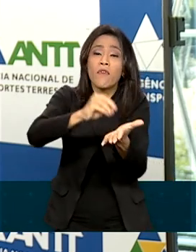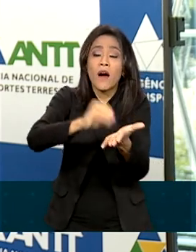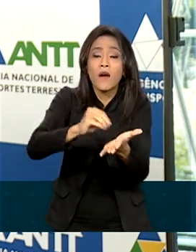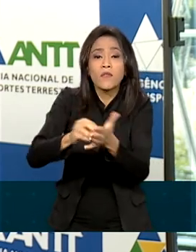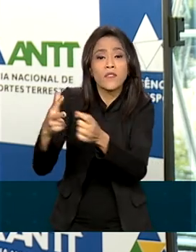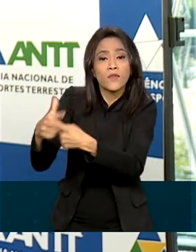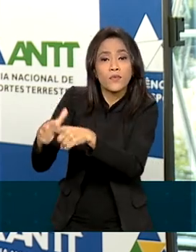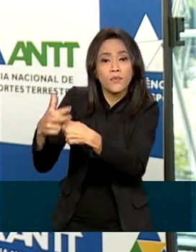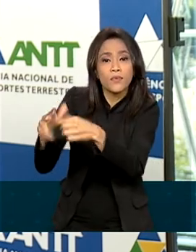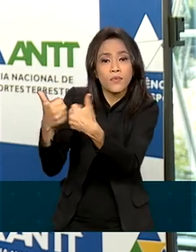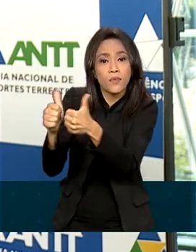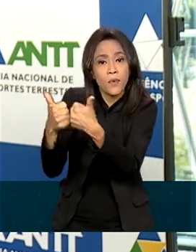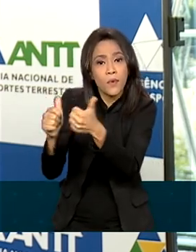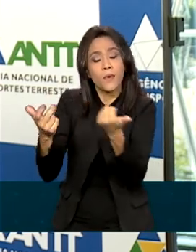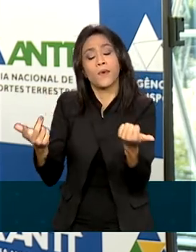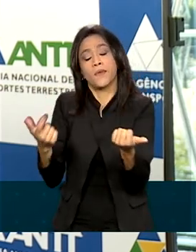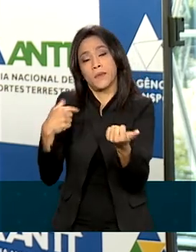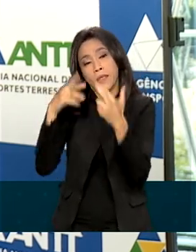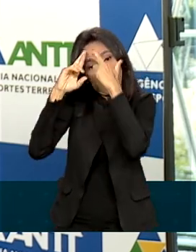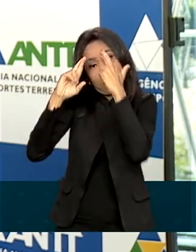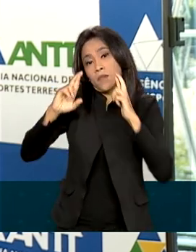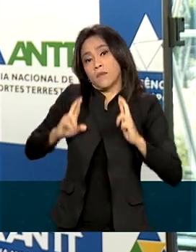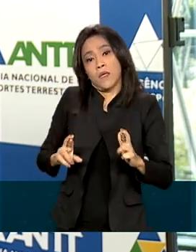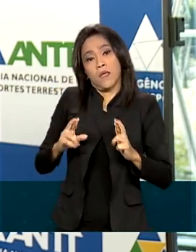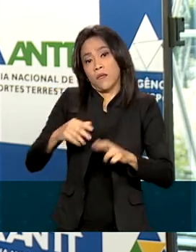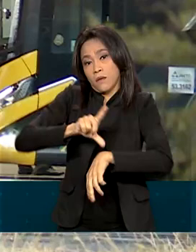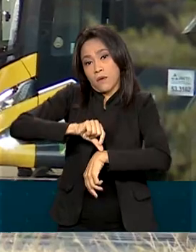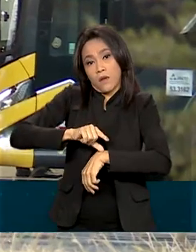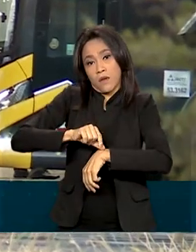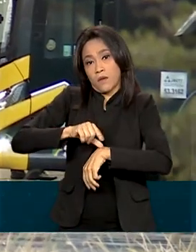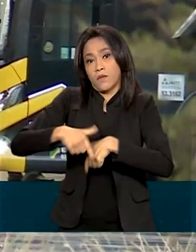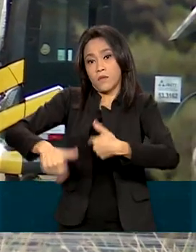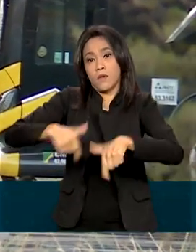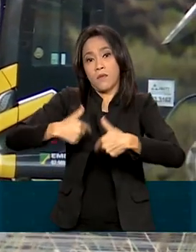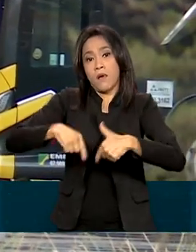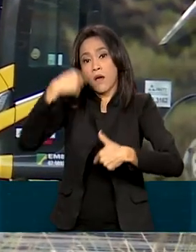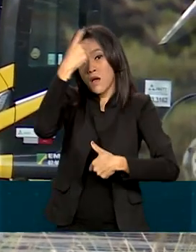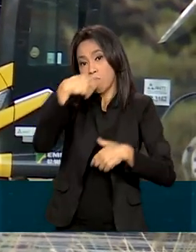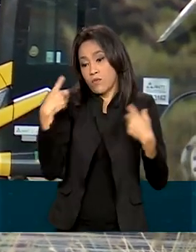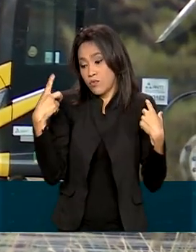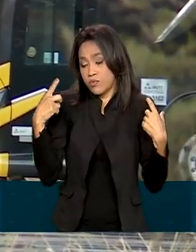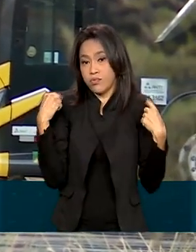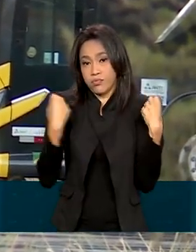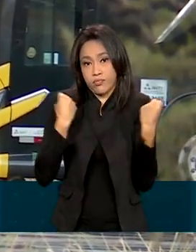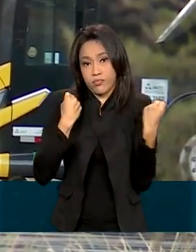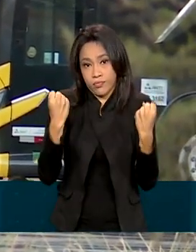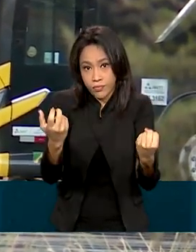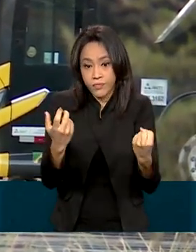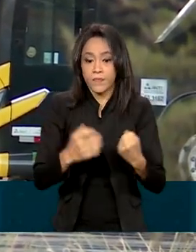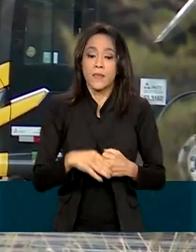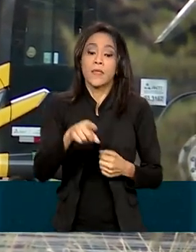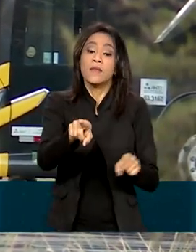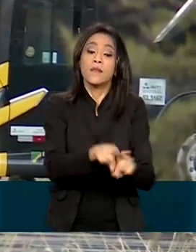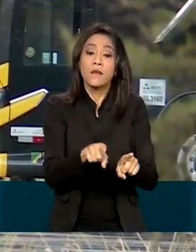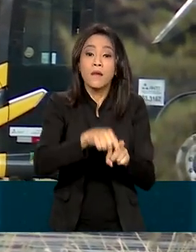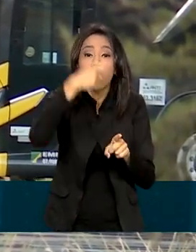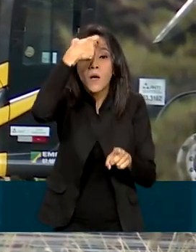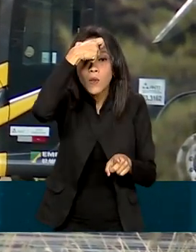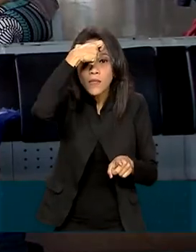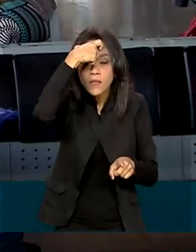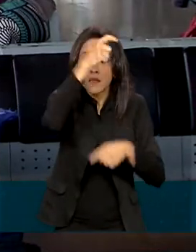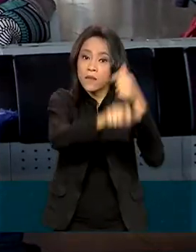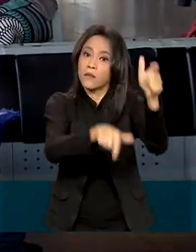por falta de cuidado com a jornada do motorista e tudo isso que causa o acidente. Além da fiscalização, a conscientização dos